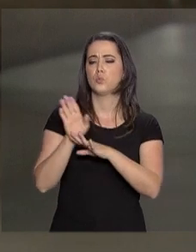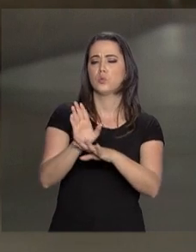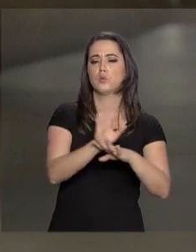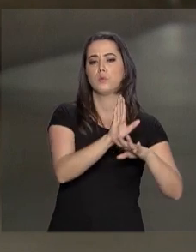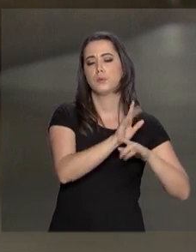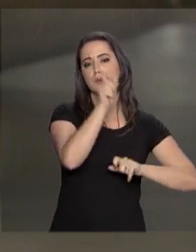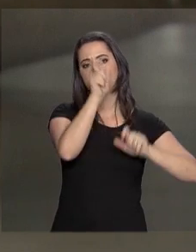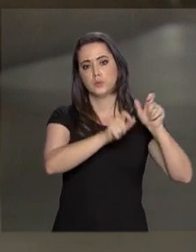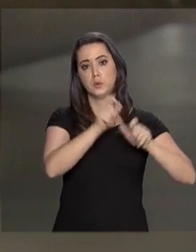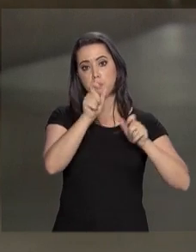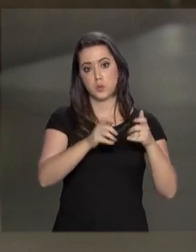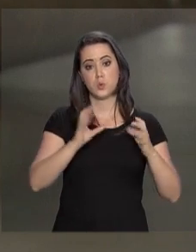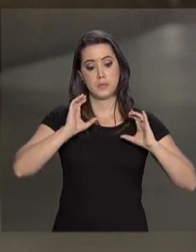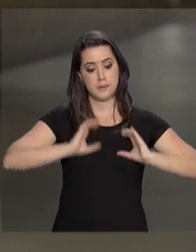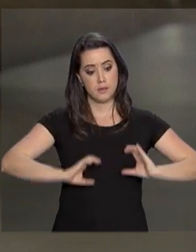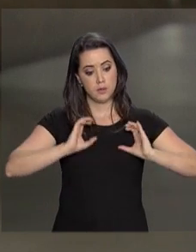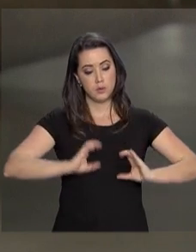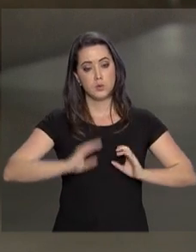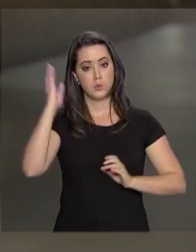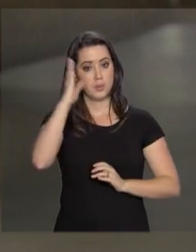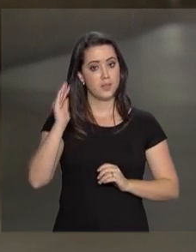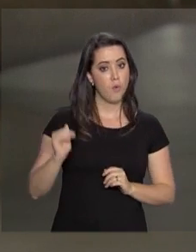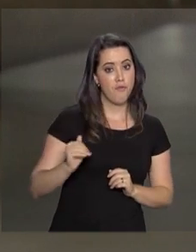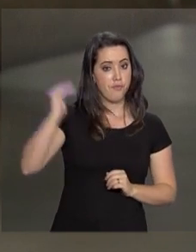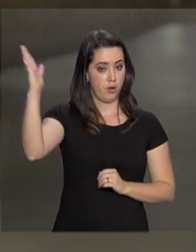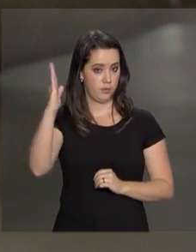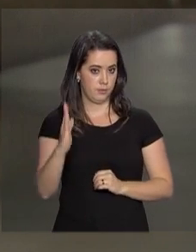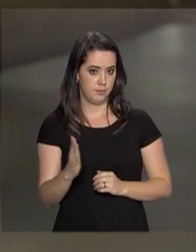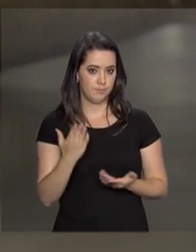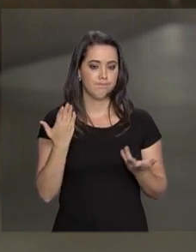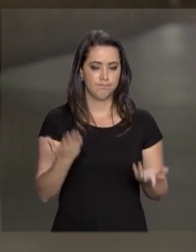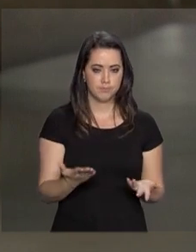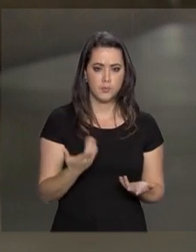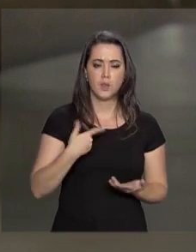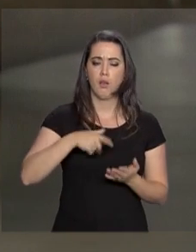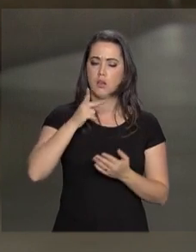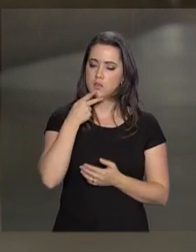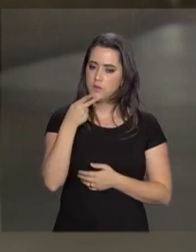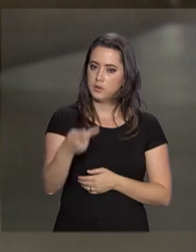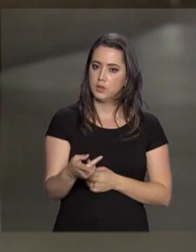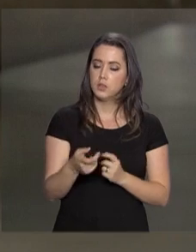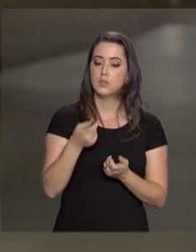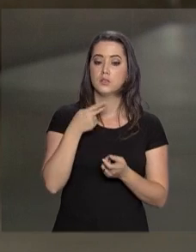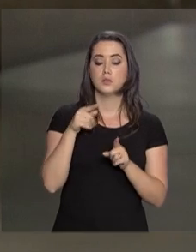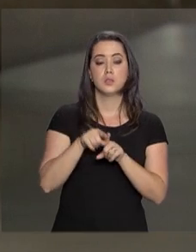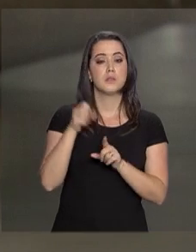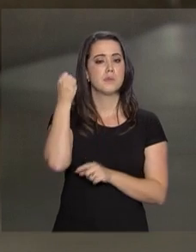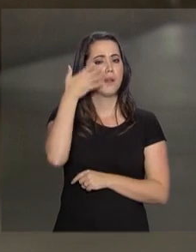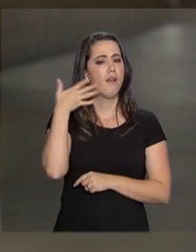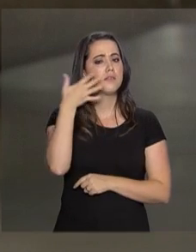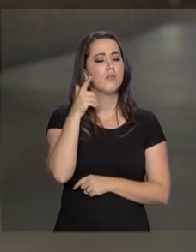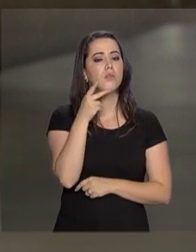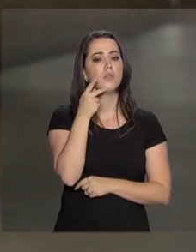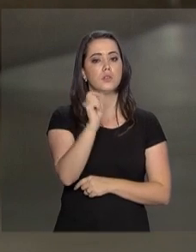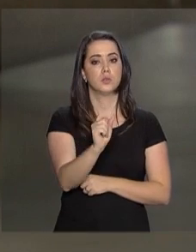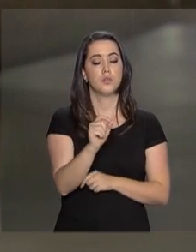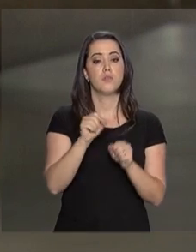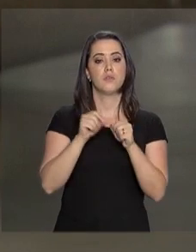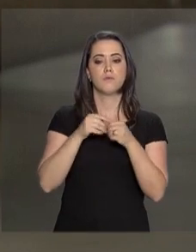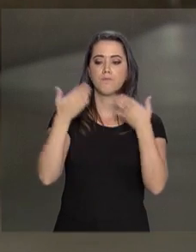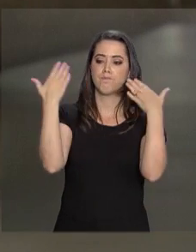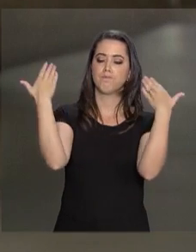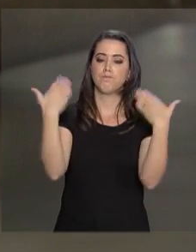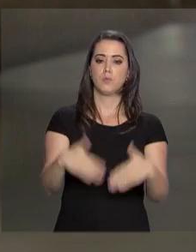brasileiros. Em um discurso que terminou há alguns minutos aqui no Palácio do Itamaraty, o novo ministro falou que vai fazer à